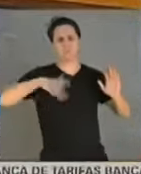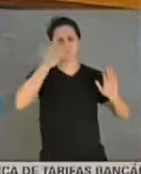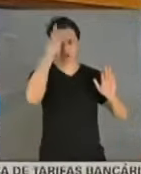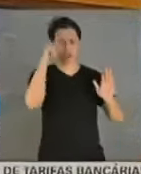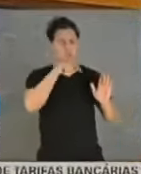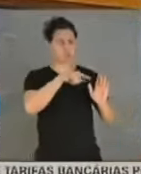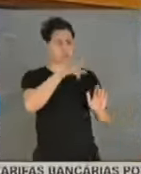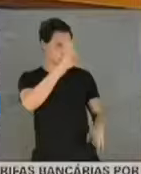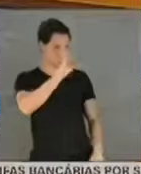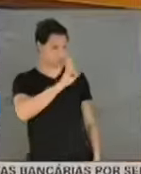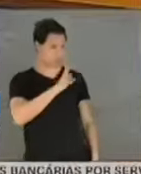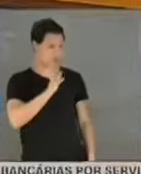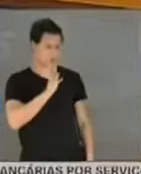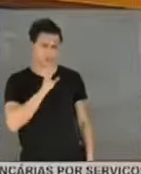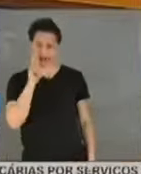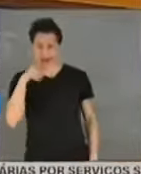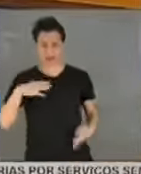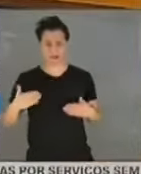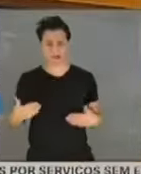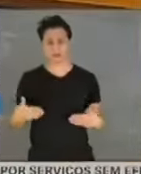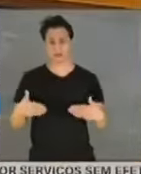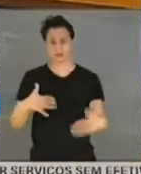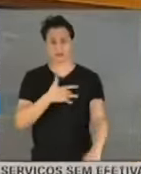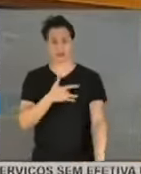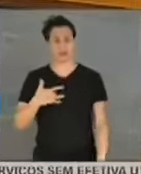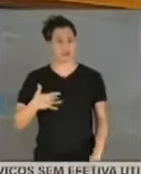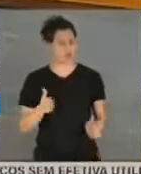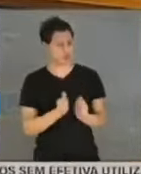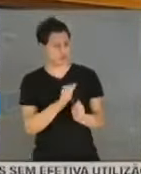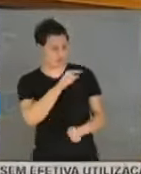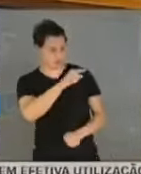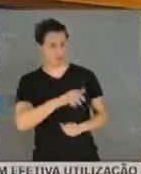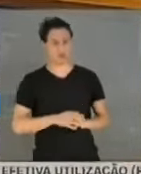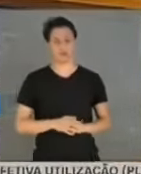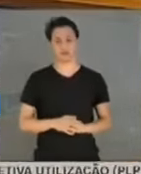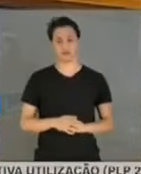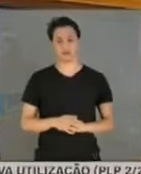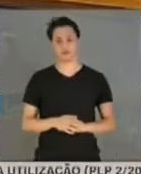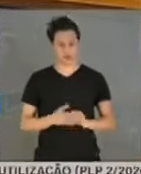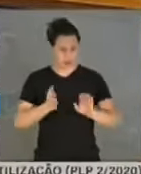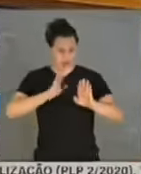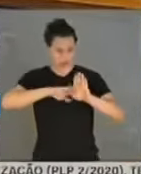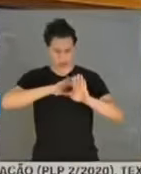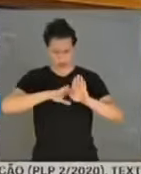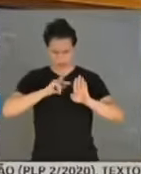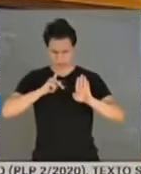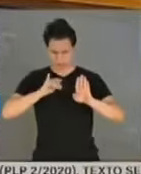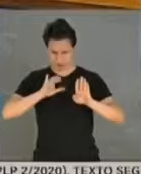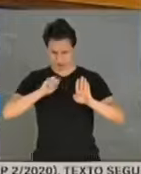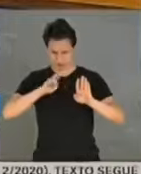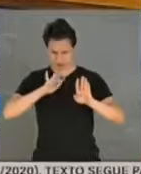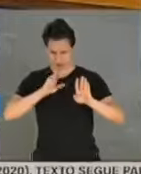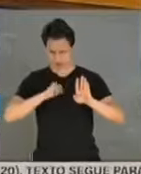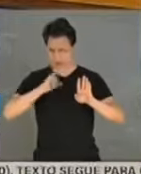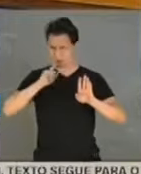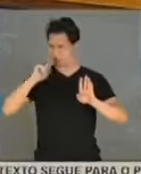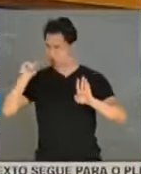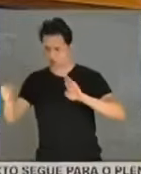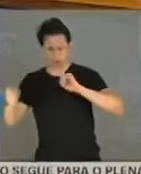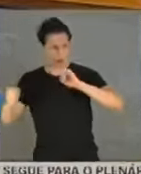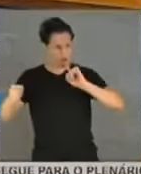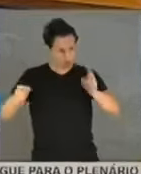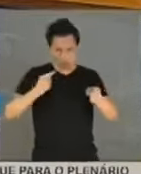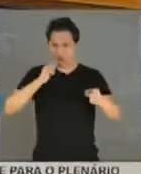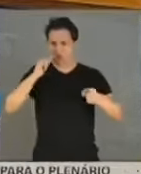conheceu e que estava no Ministério da Saúde com vossa senhoria. E esse dito picareta que denunciou outro picareta, que entre